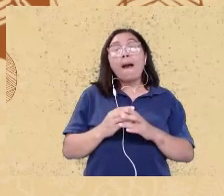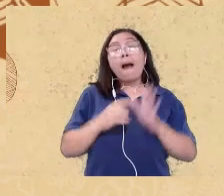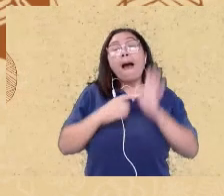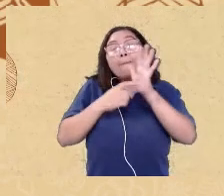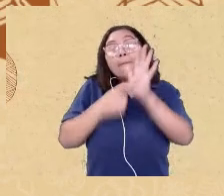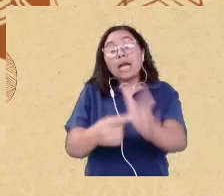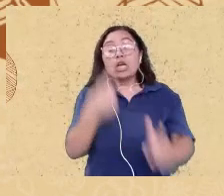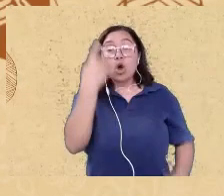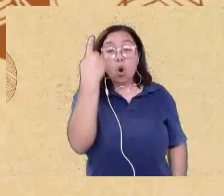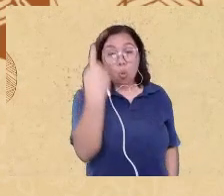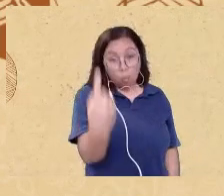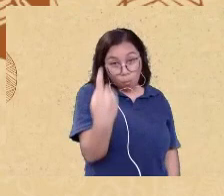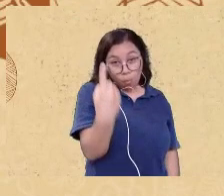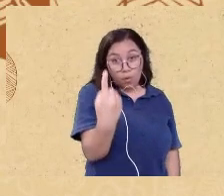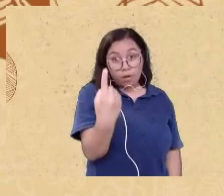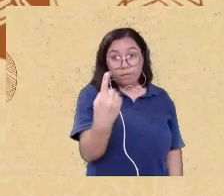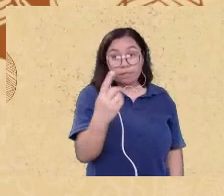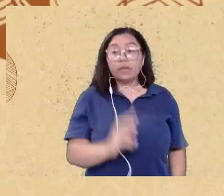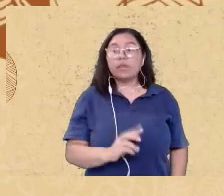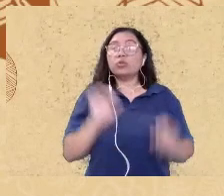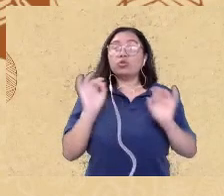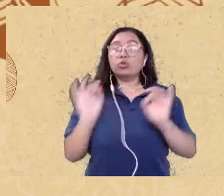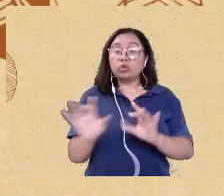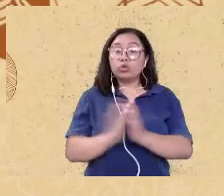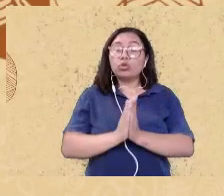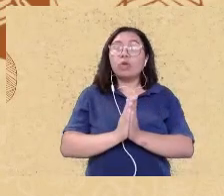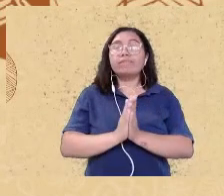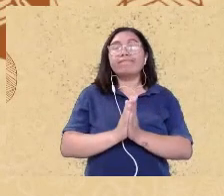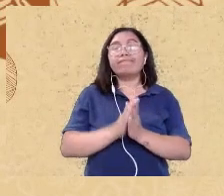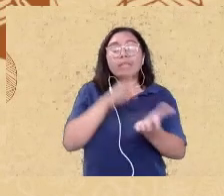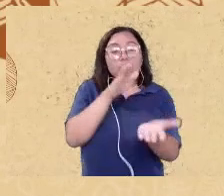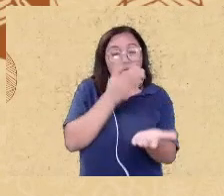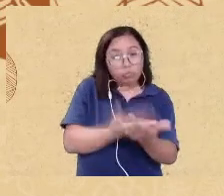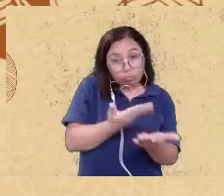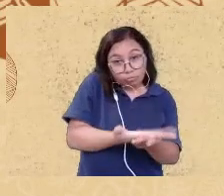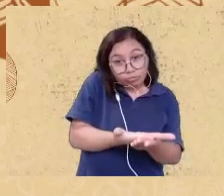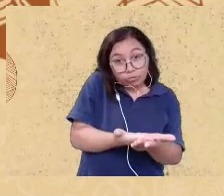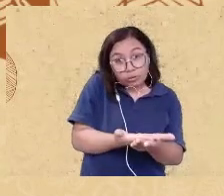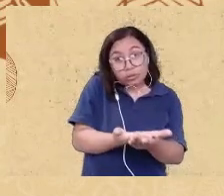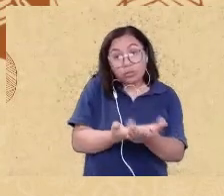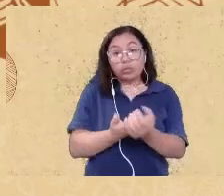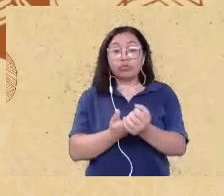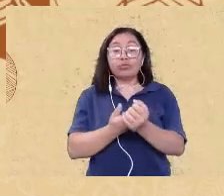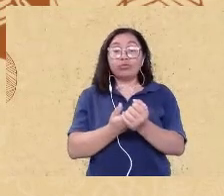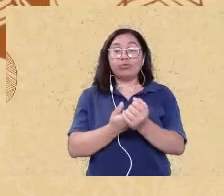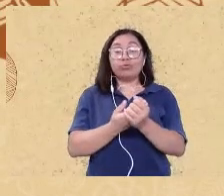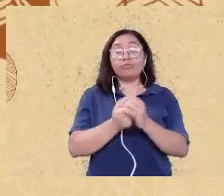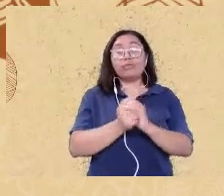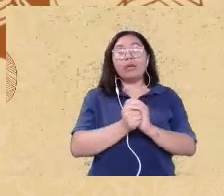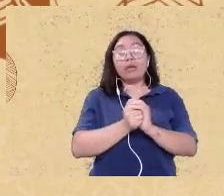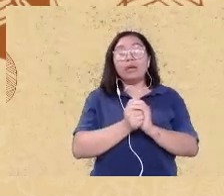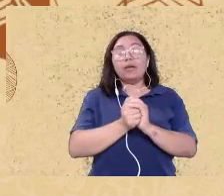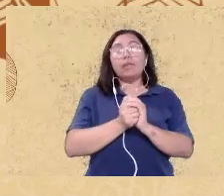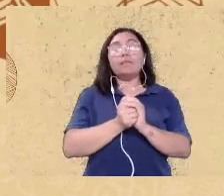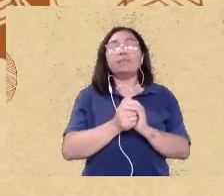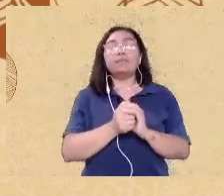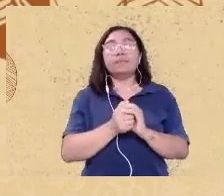,2% do percentual de estudos